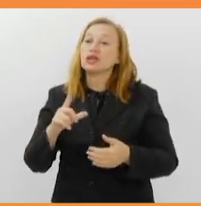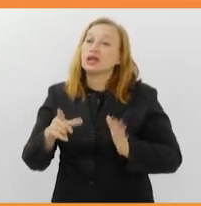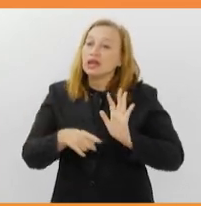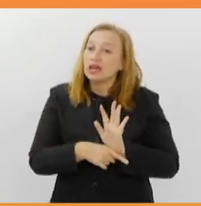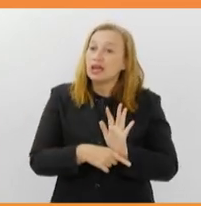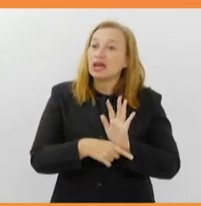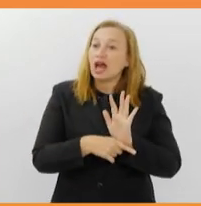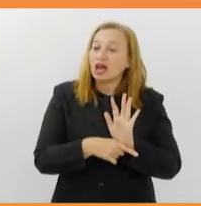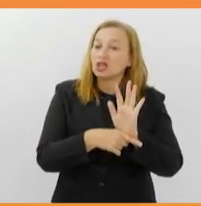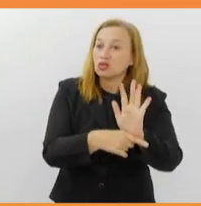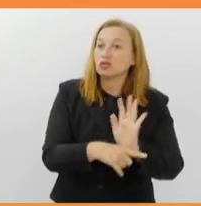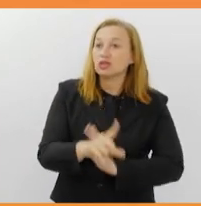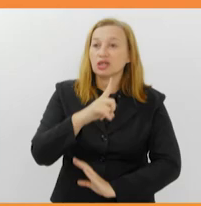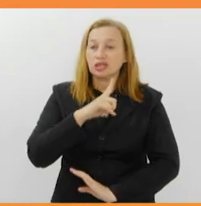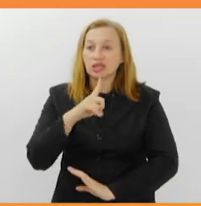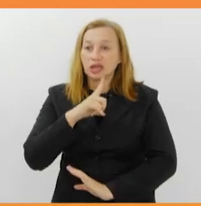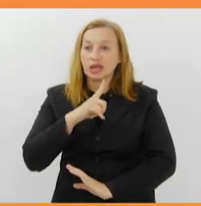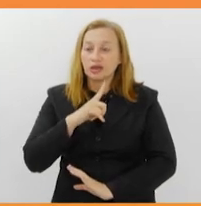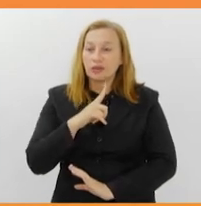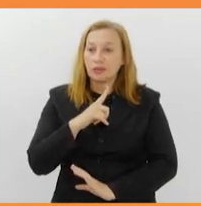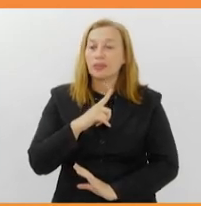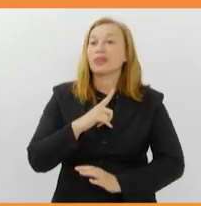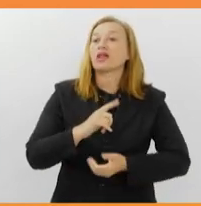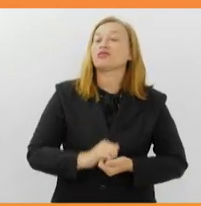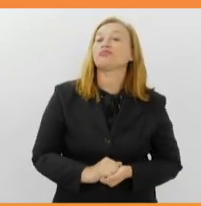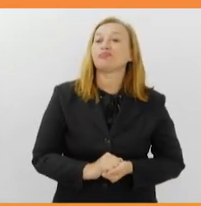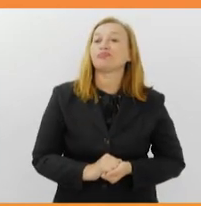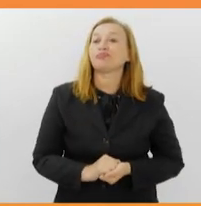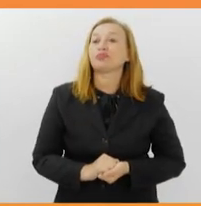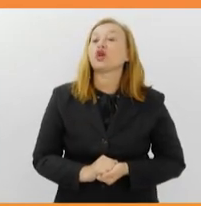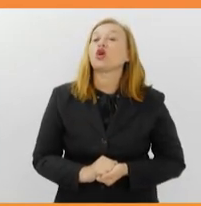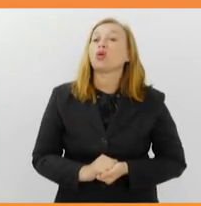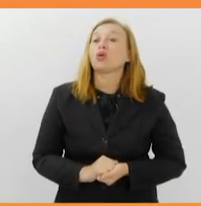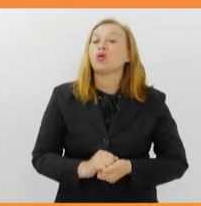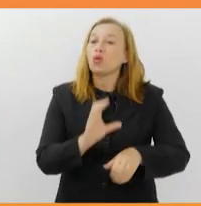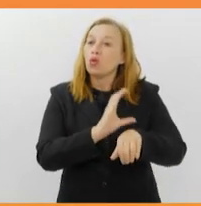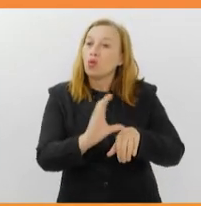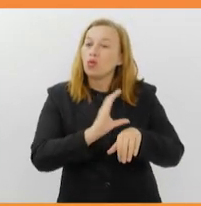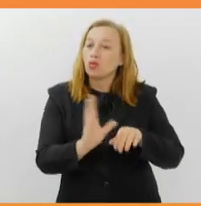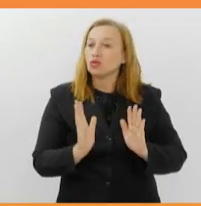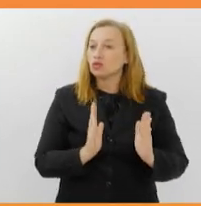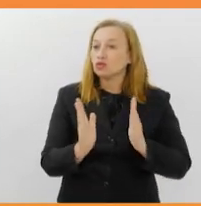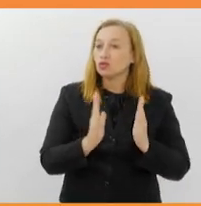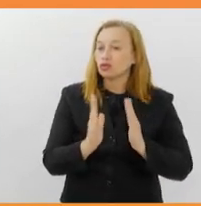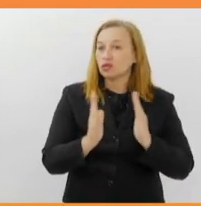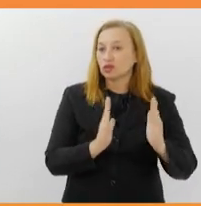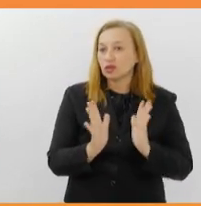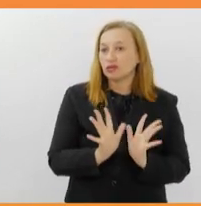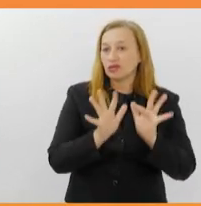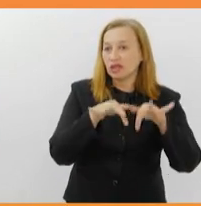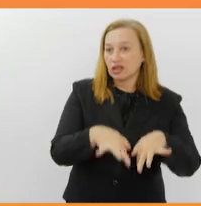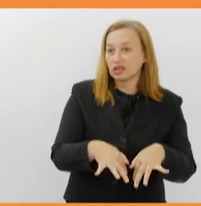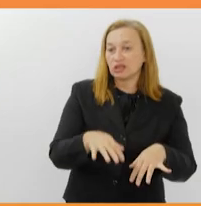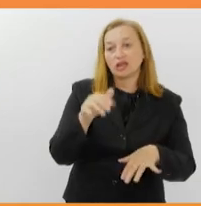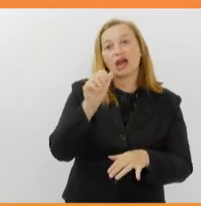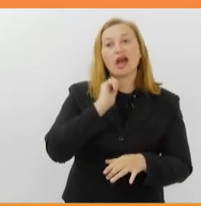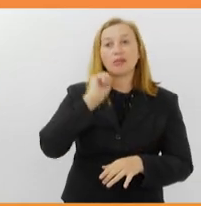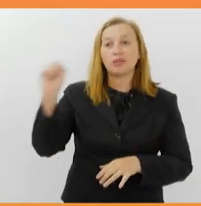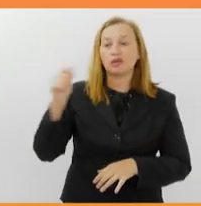auxílio transporte e vale-refeição. O curso tem previsão de término em abril de 2025.